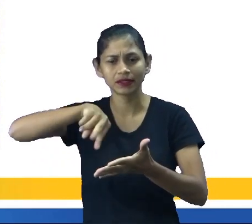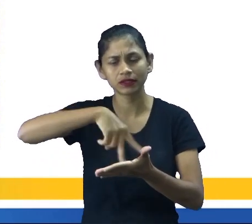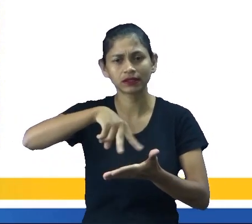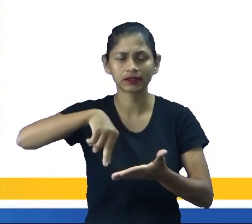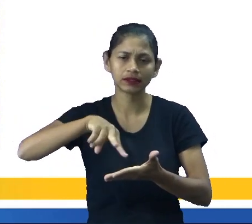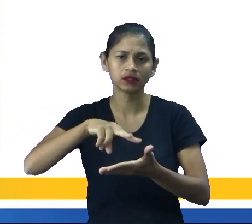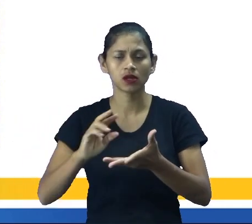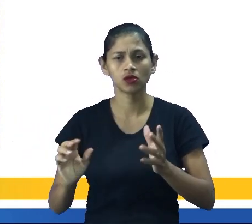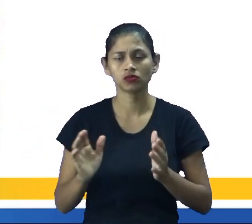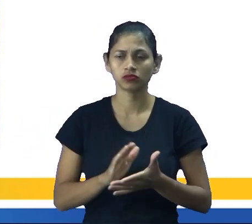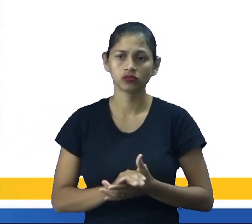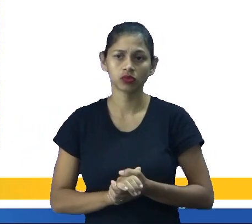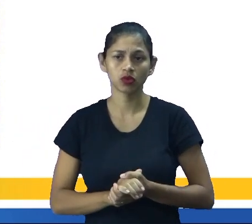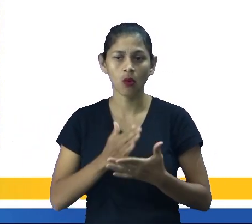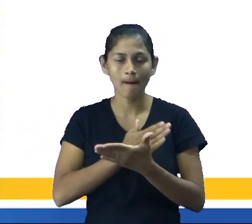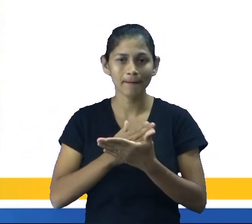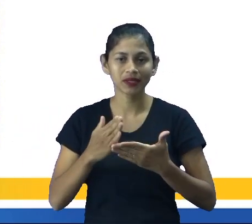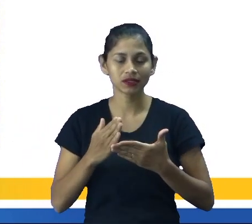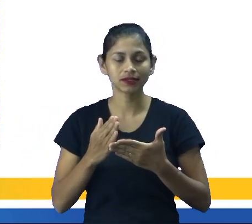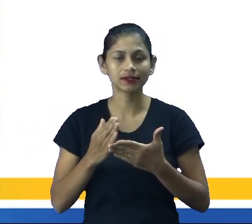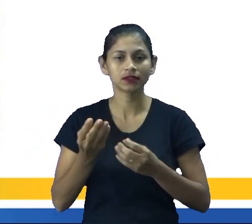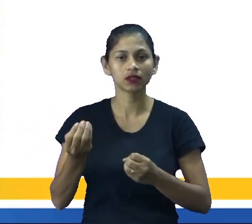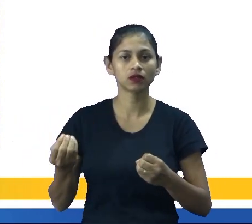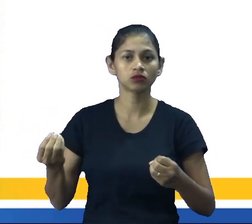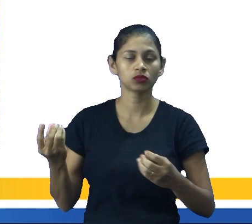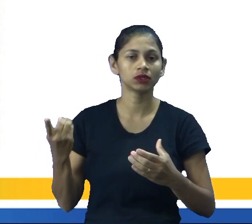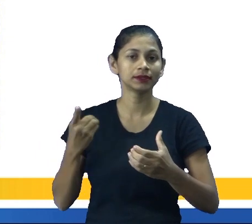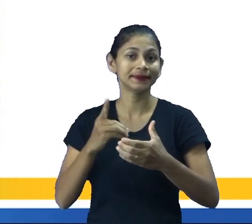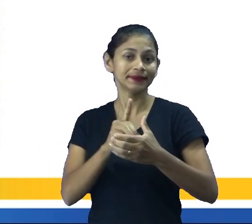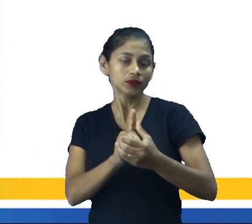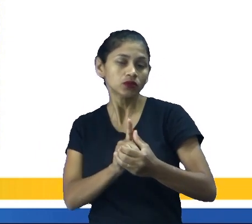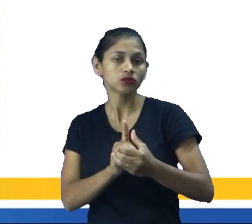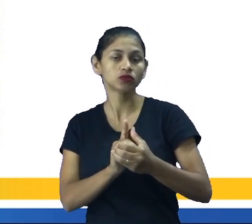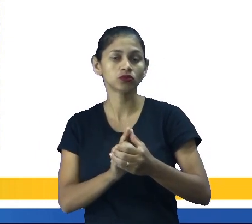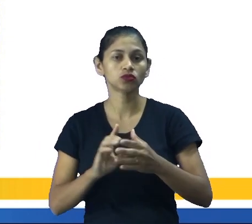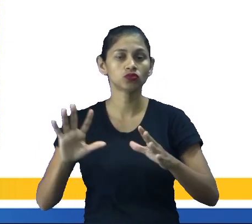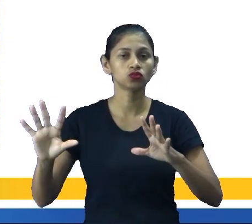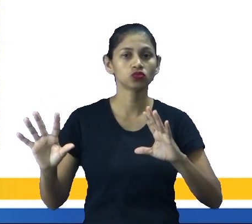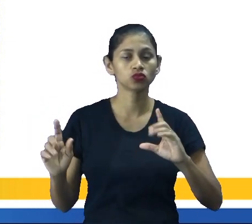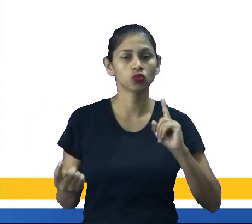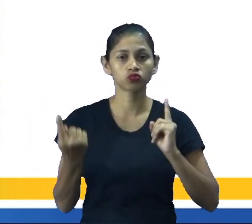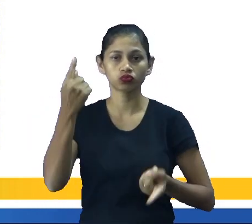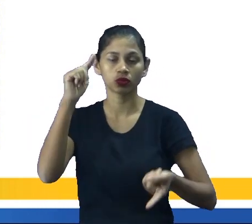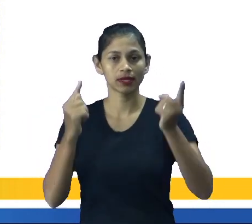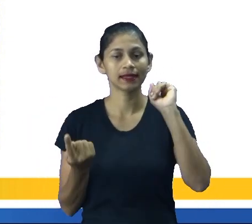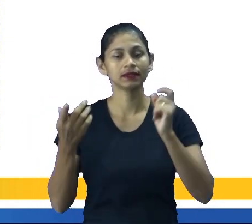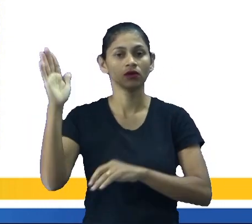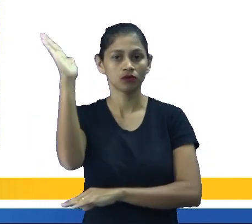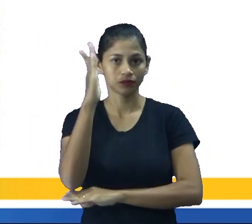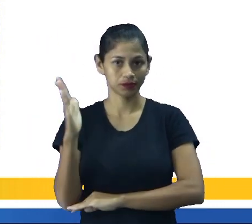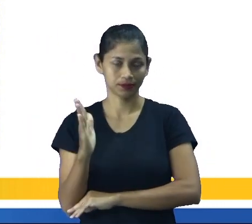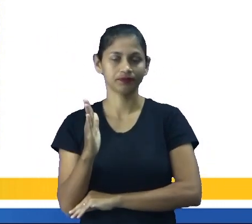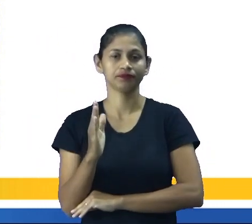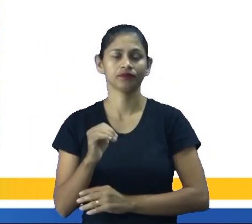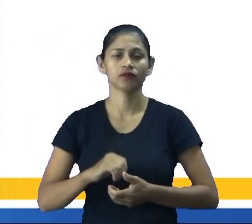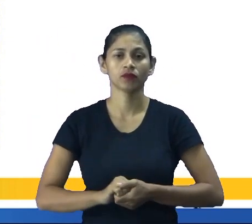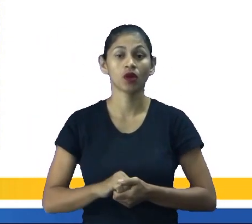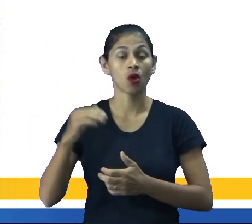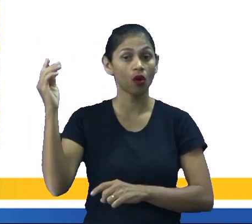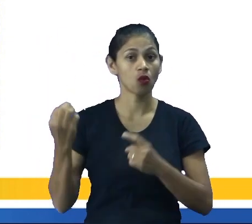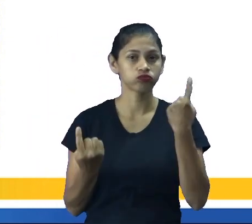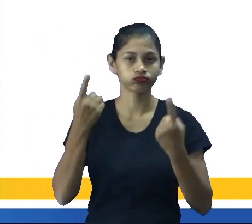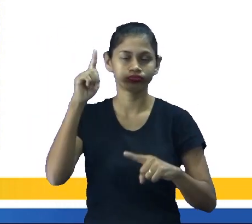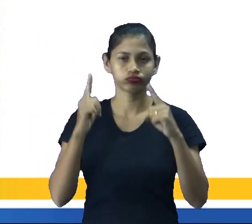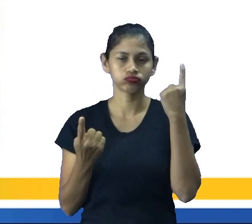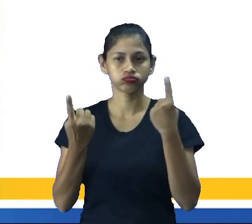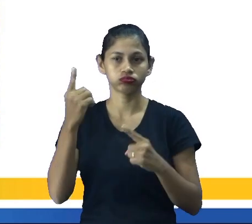Atualmente, ritmos como o samba, o maracatu, o frevo são símbolos. O Carnaval transformou